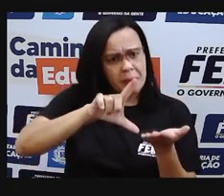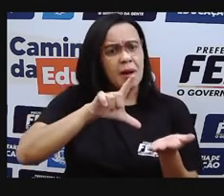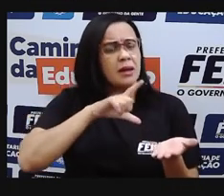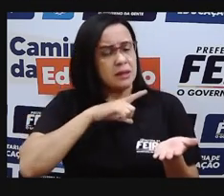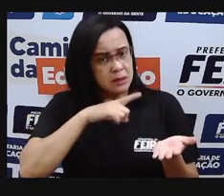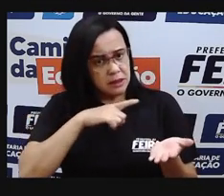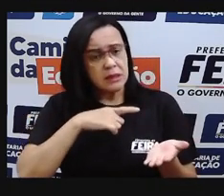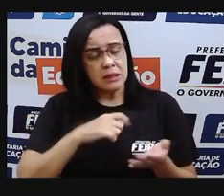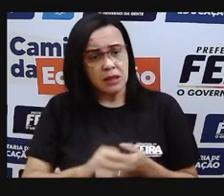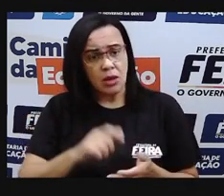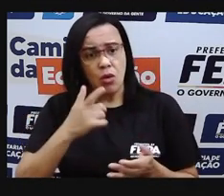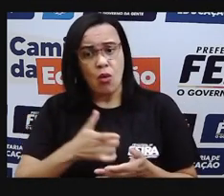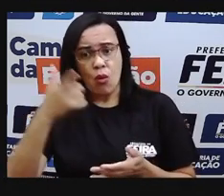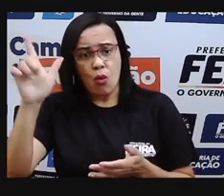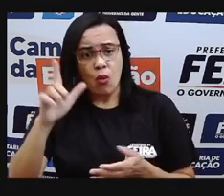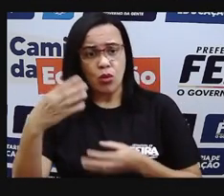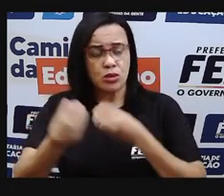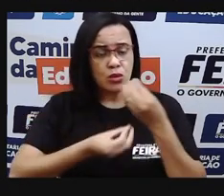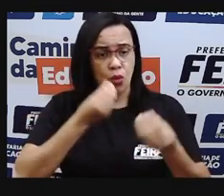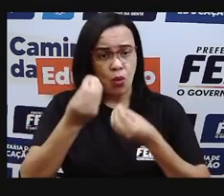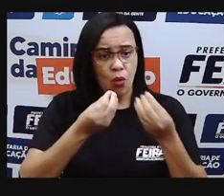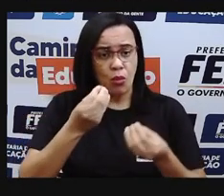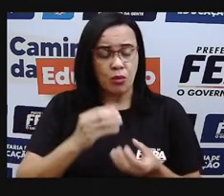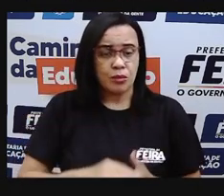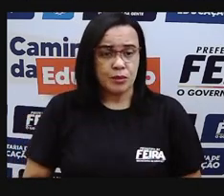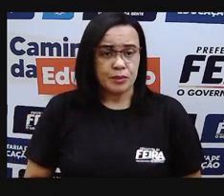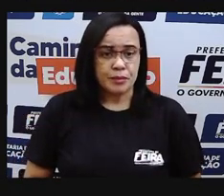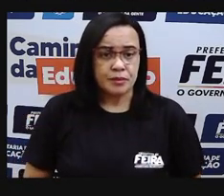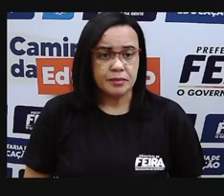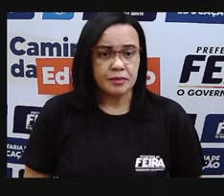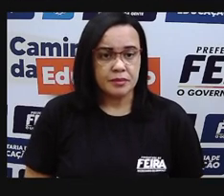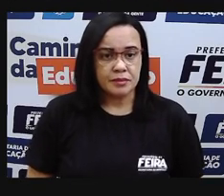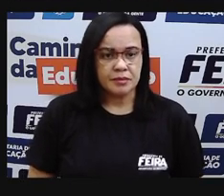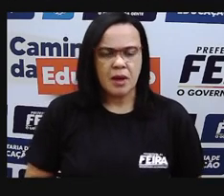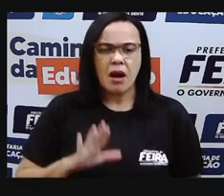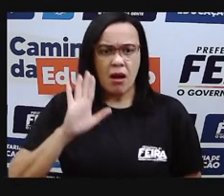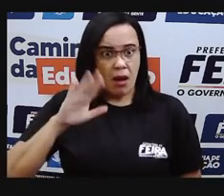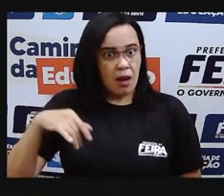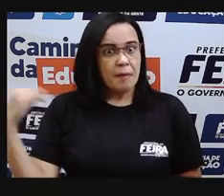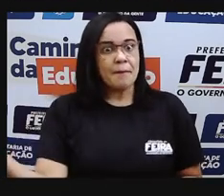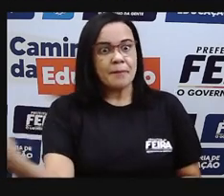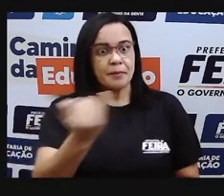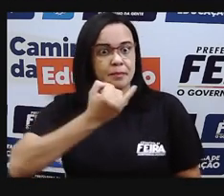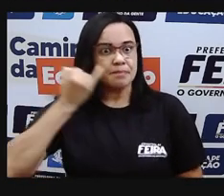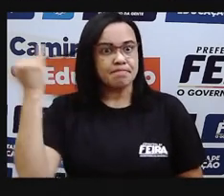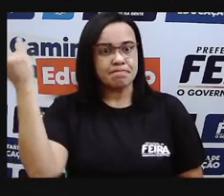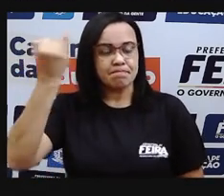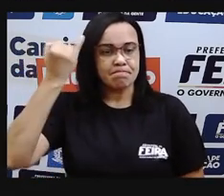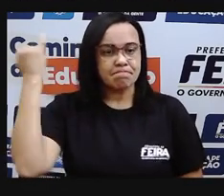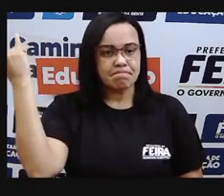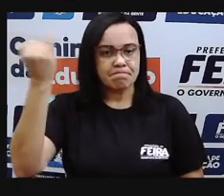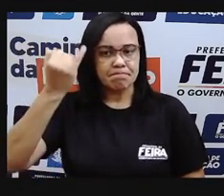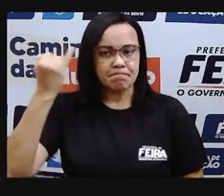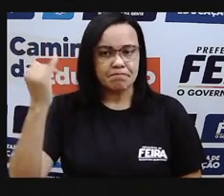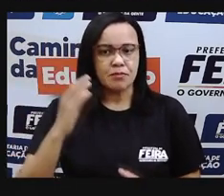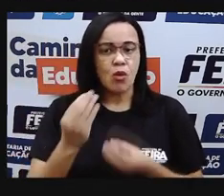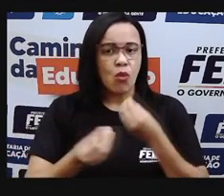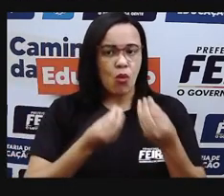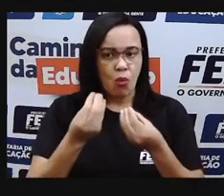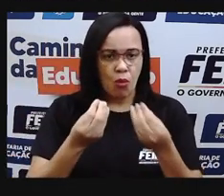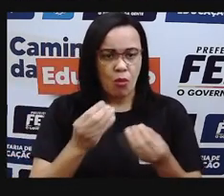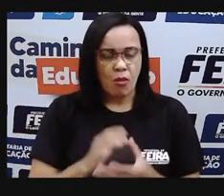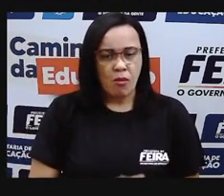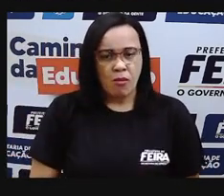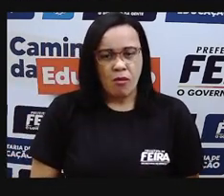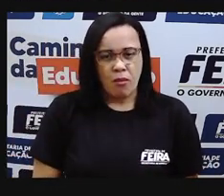Uma outra propriedade do ar, e que é muito importante, é que o ar tem pressão. E é o que a gente